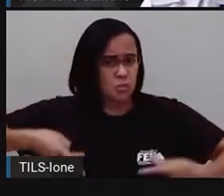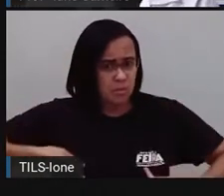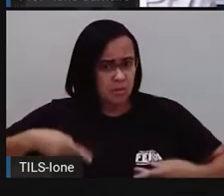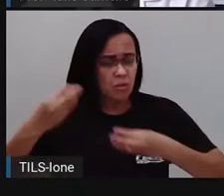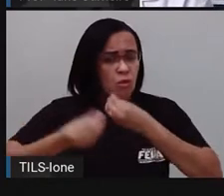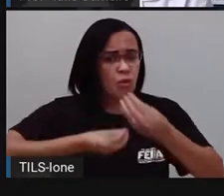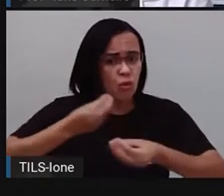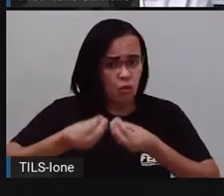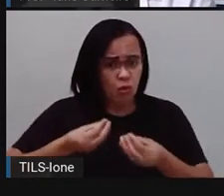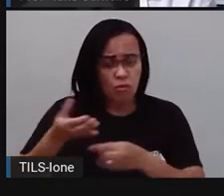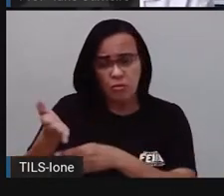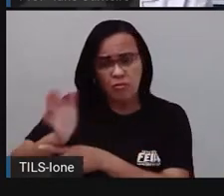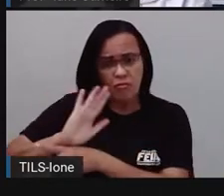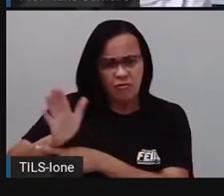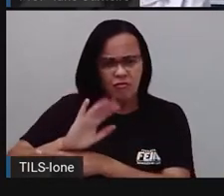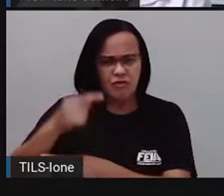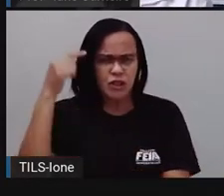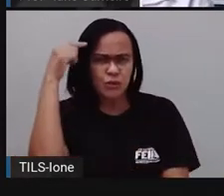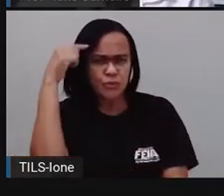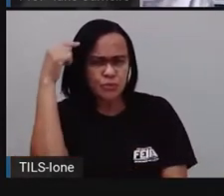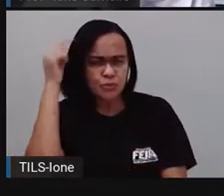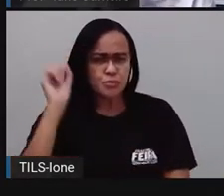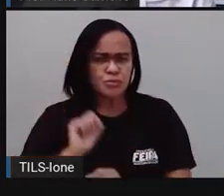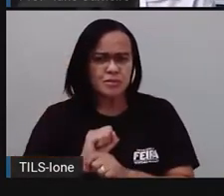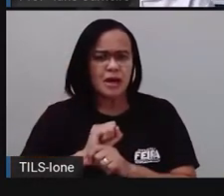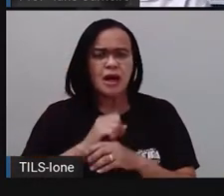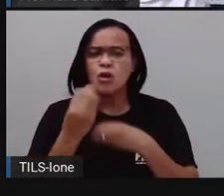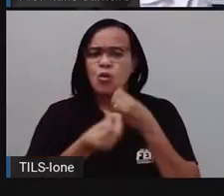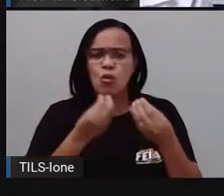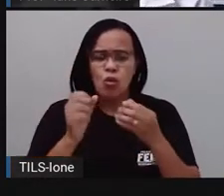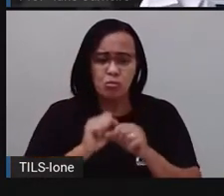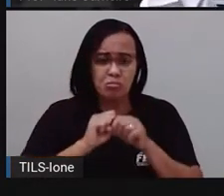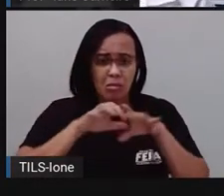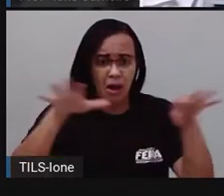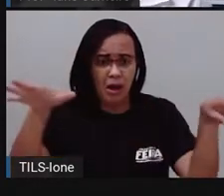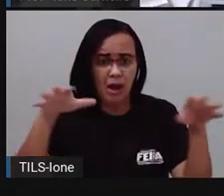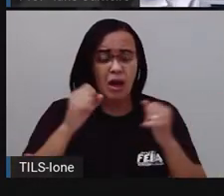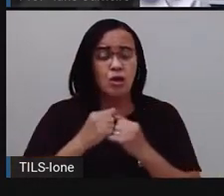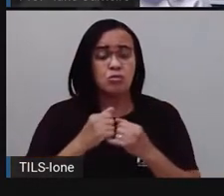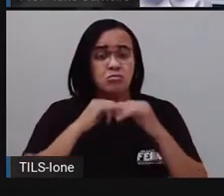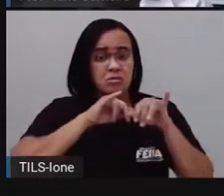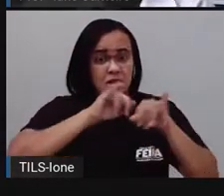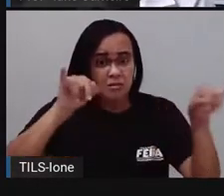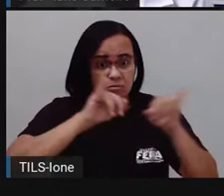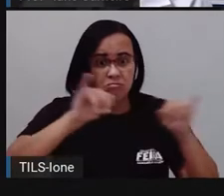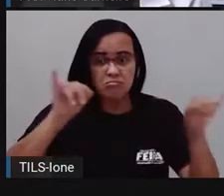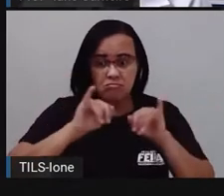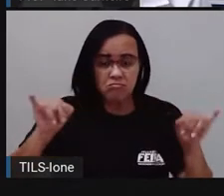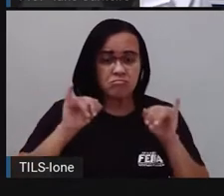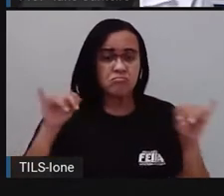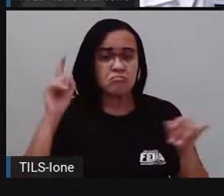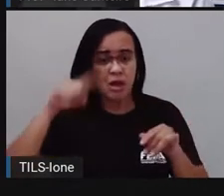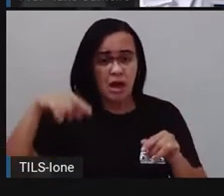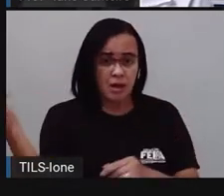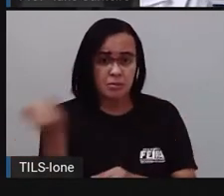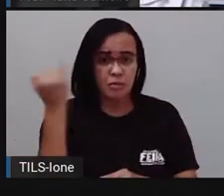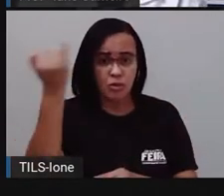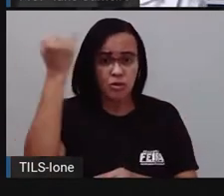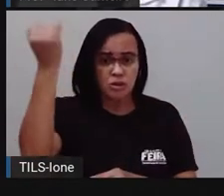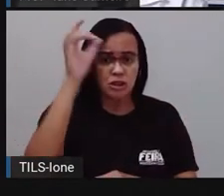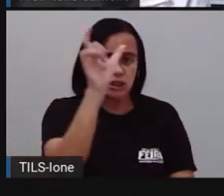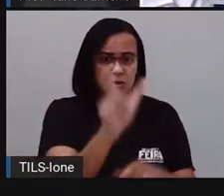fizeram esse vídeo pensando nessa divulgação, né? Em explicar para todo mundo a importância de